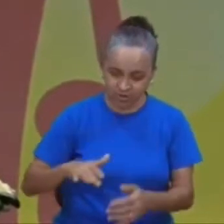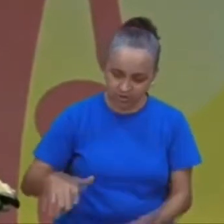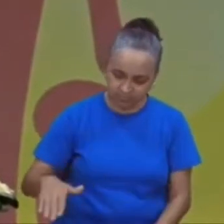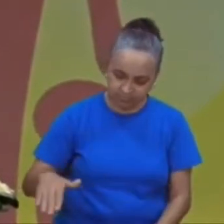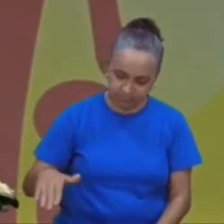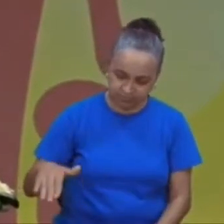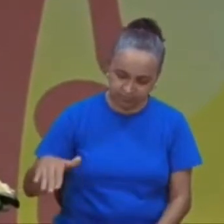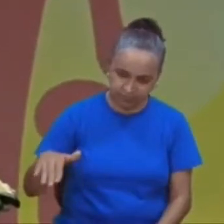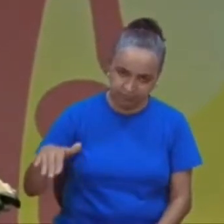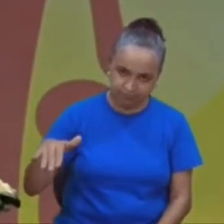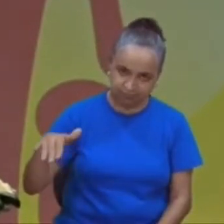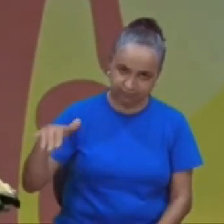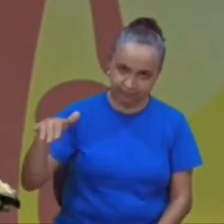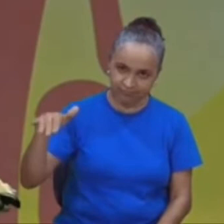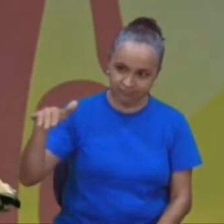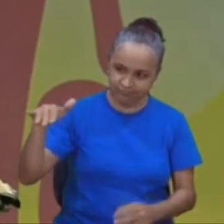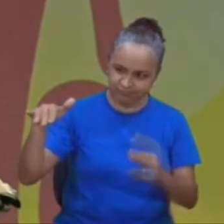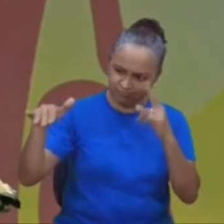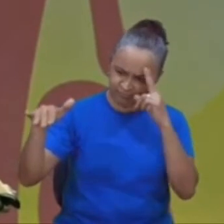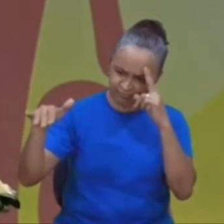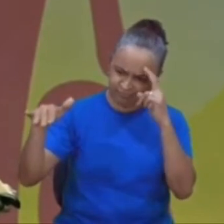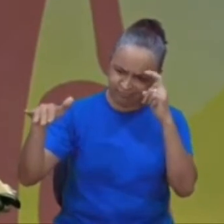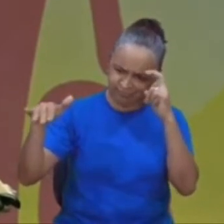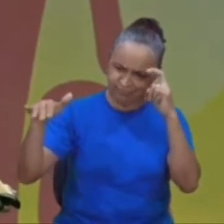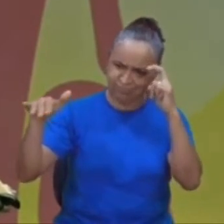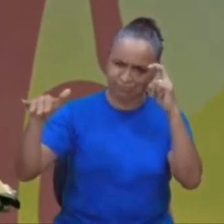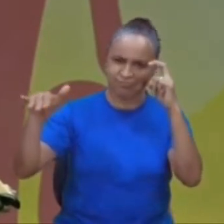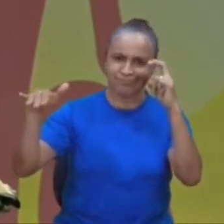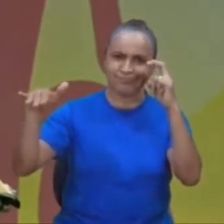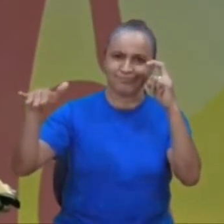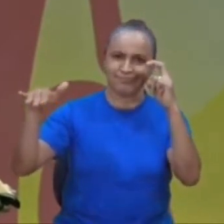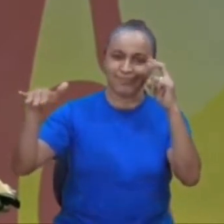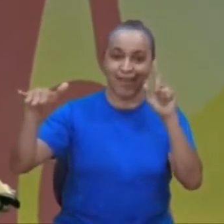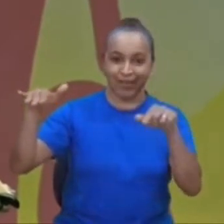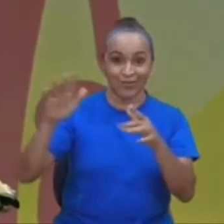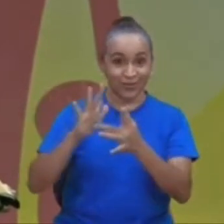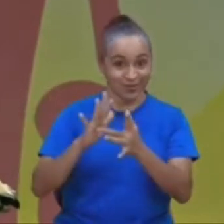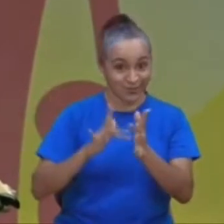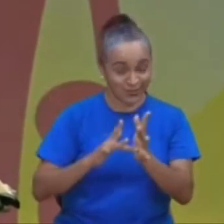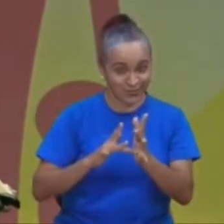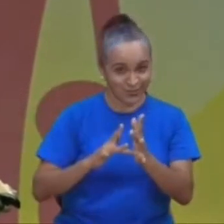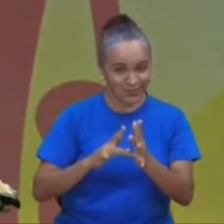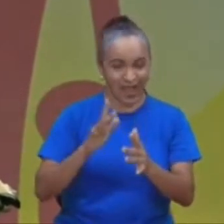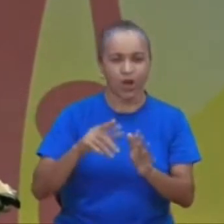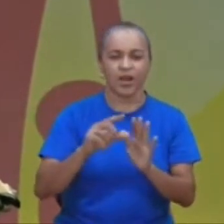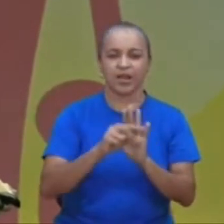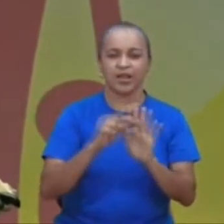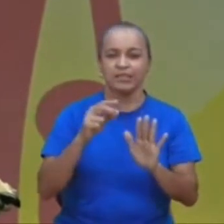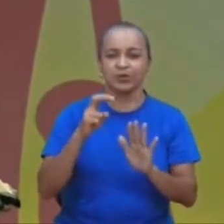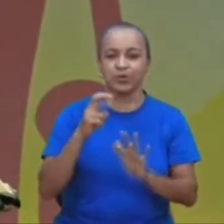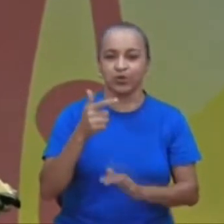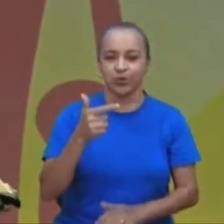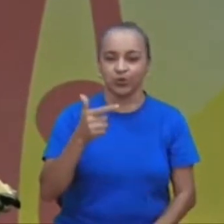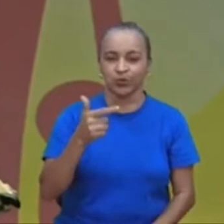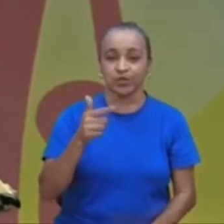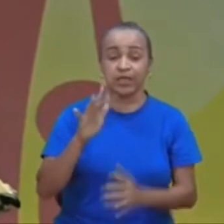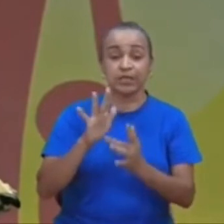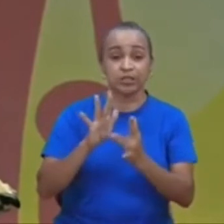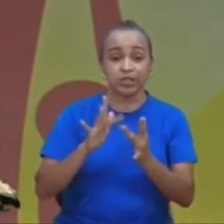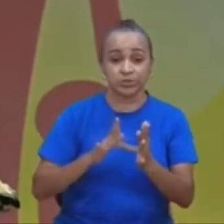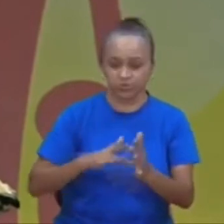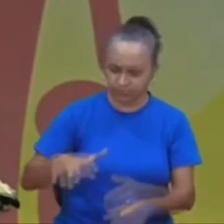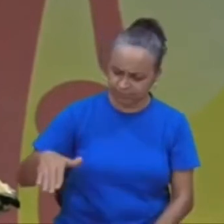enchendo-se de sabedoria, e a graça de Deus estava sobre ele, está falando de Jesus, agora passa para o 52, Jesus ia